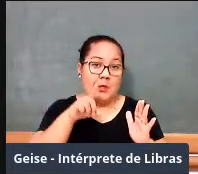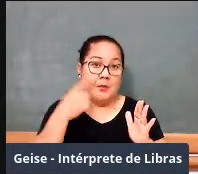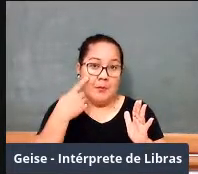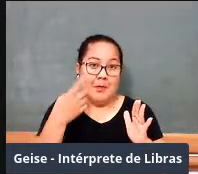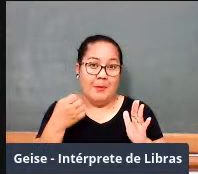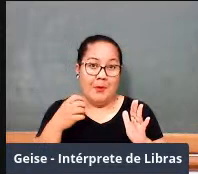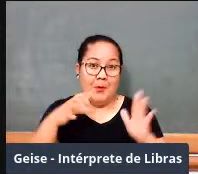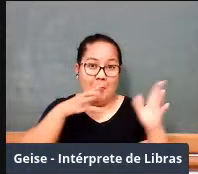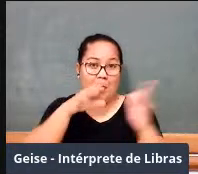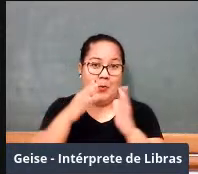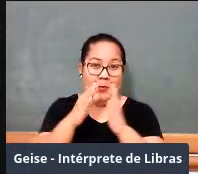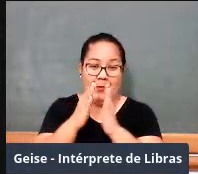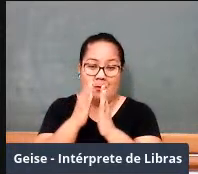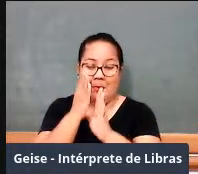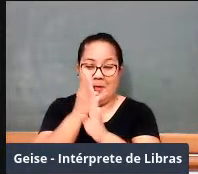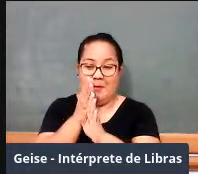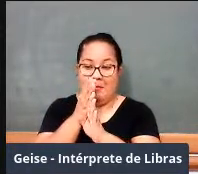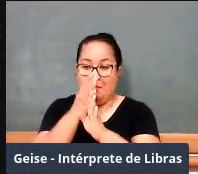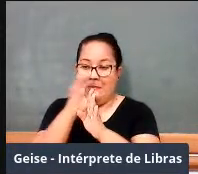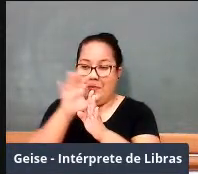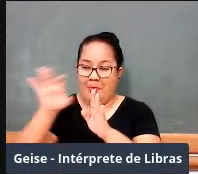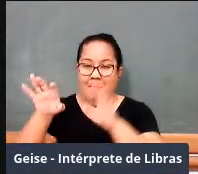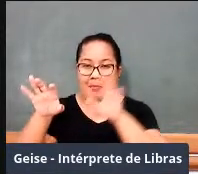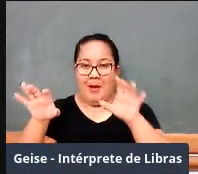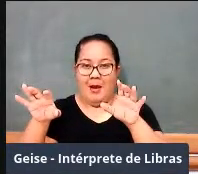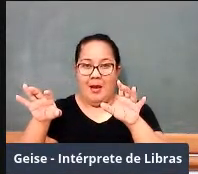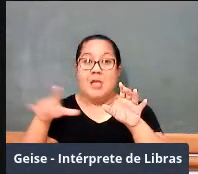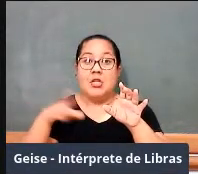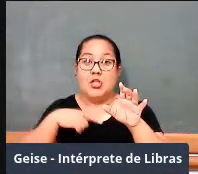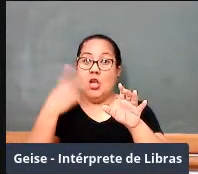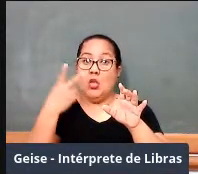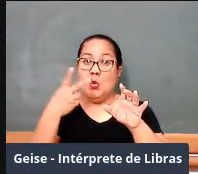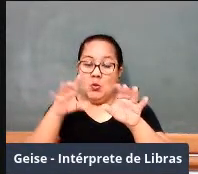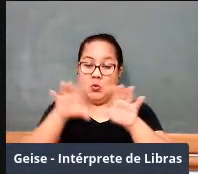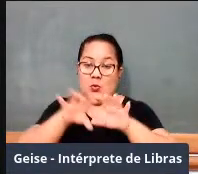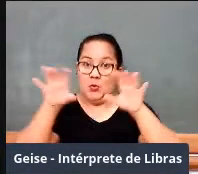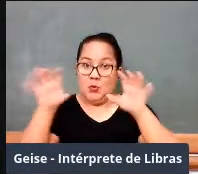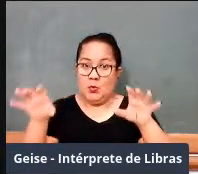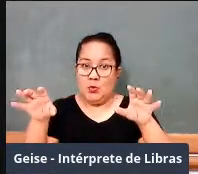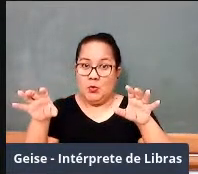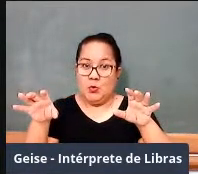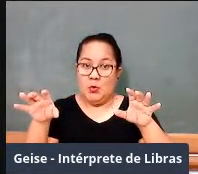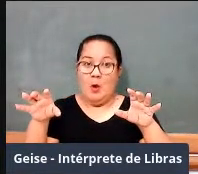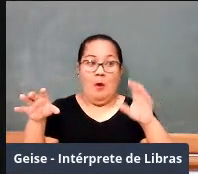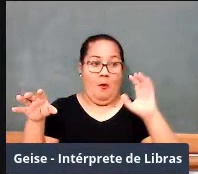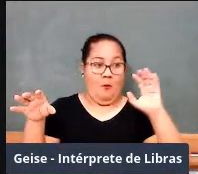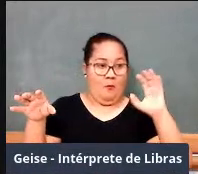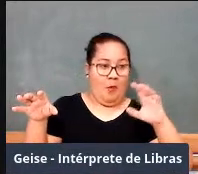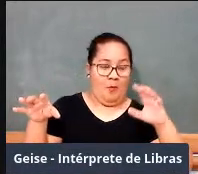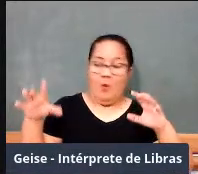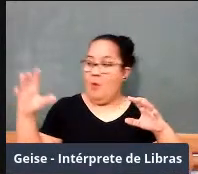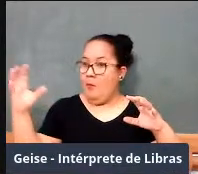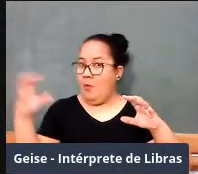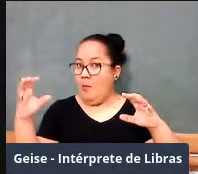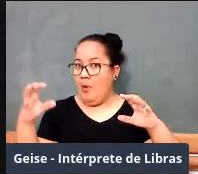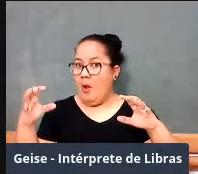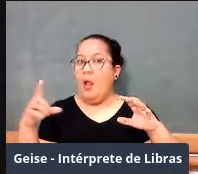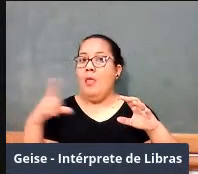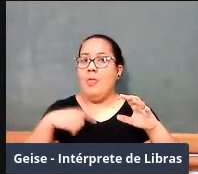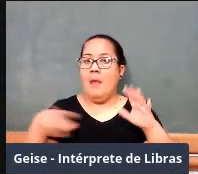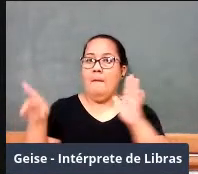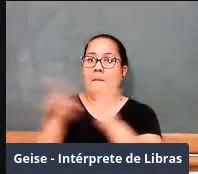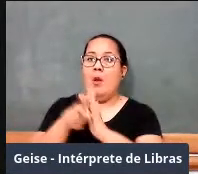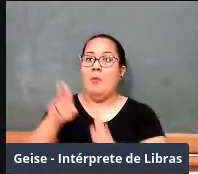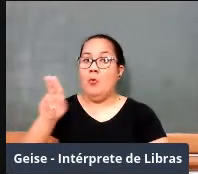nessa altura, o mundo é dividido nessas duas zonas de influência, de um lado a antiga União